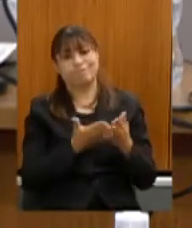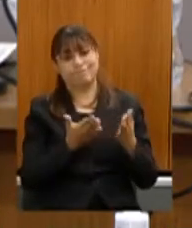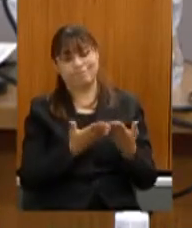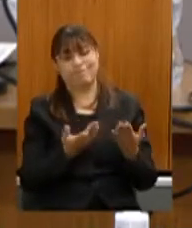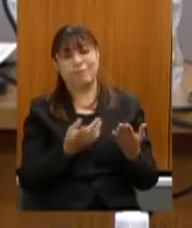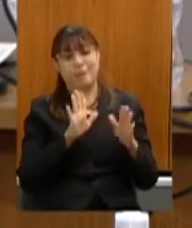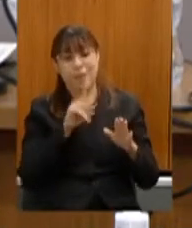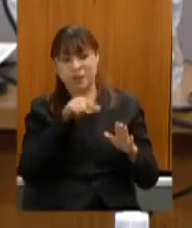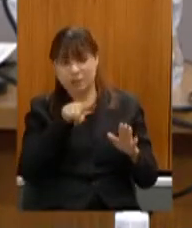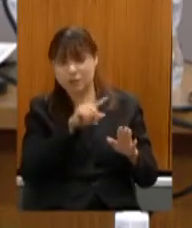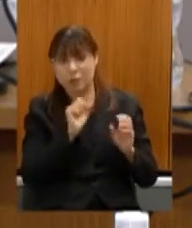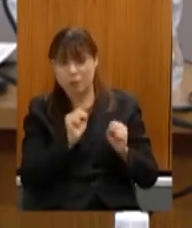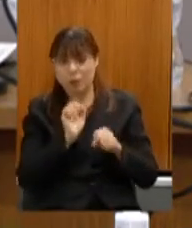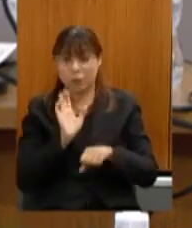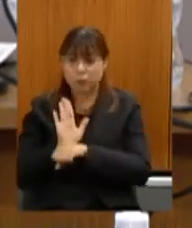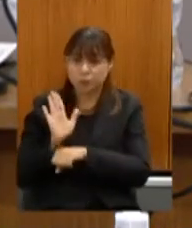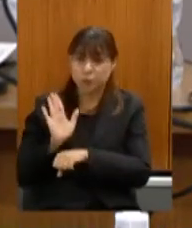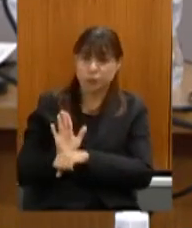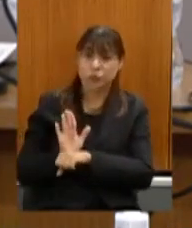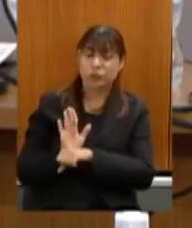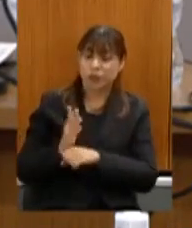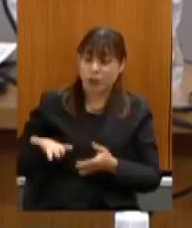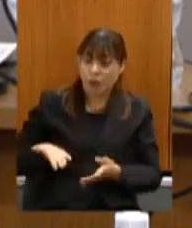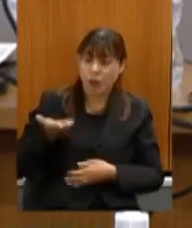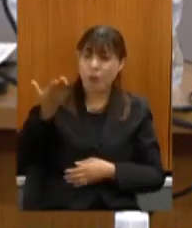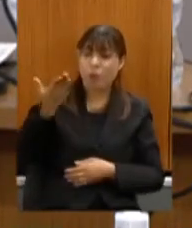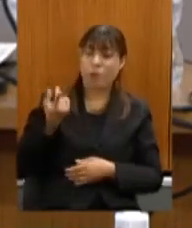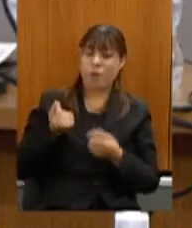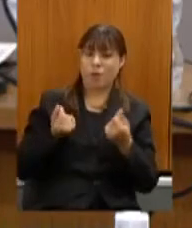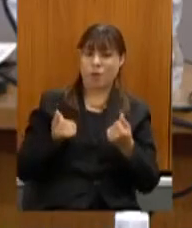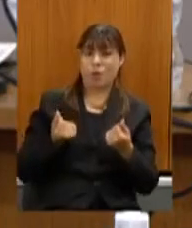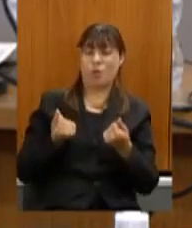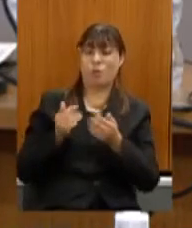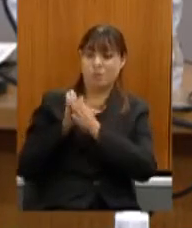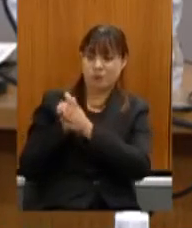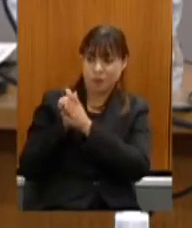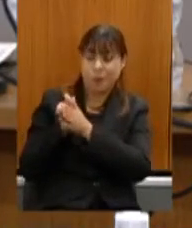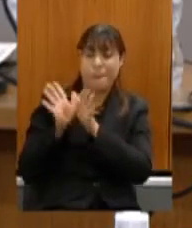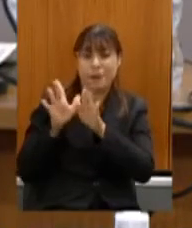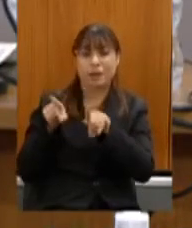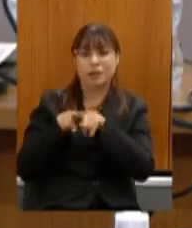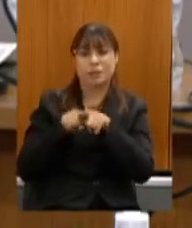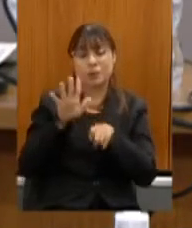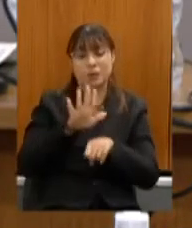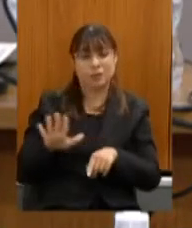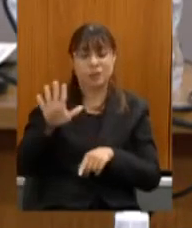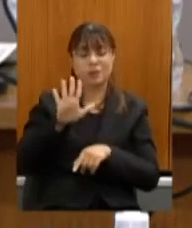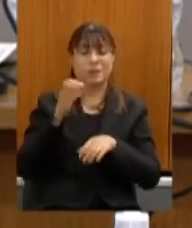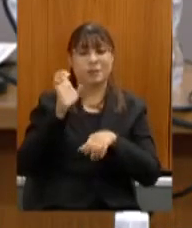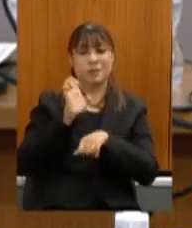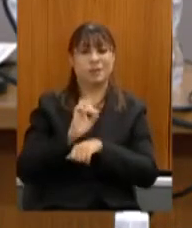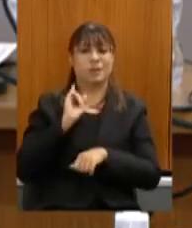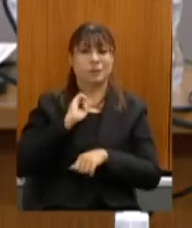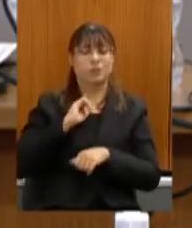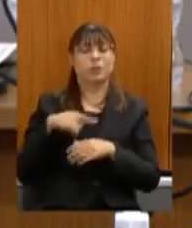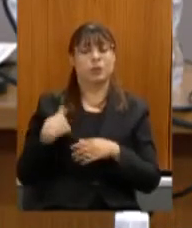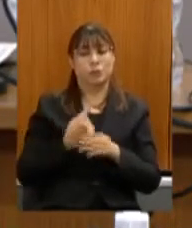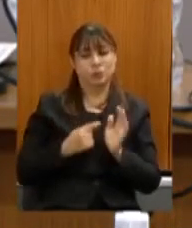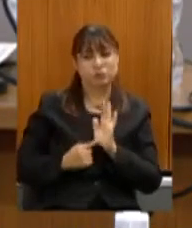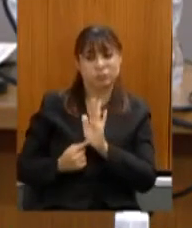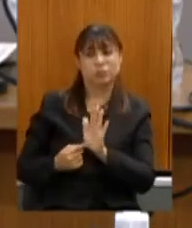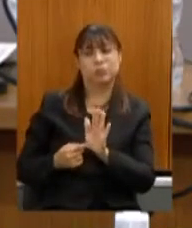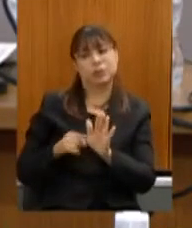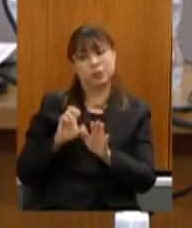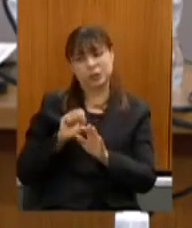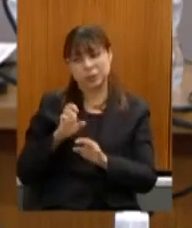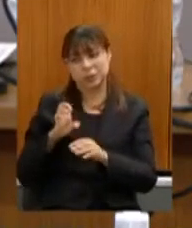daquela região como do Estado de Minas Gerais fica aqui a nossa solicitação assim que for possível uma visita de